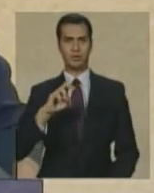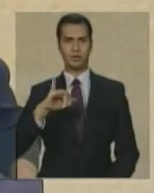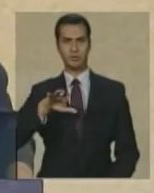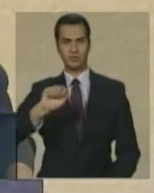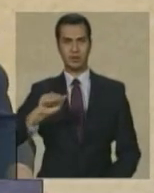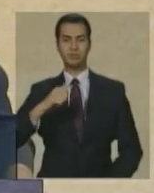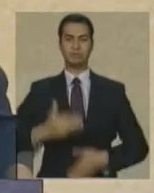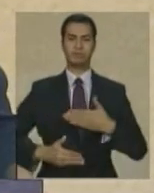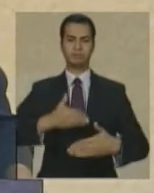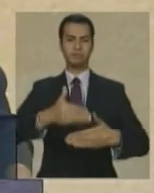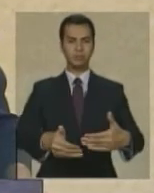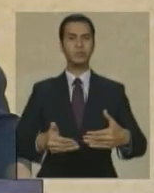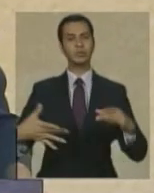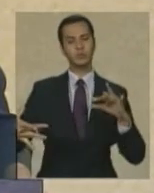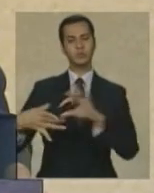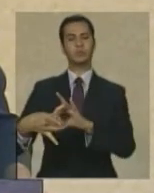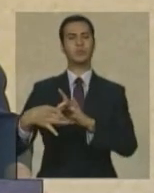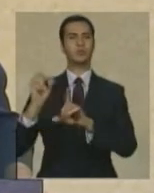o direito social